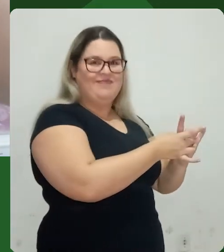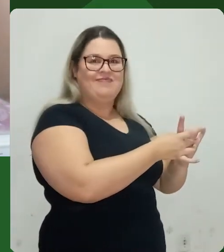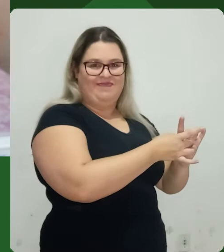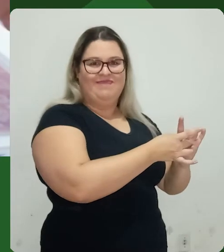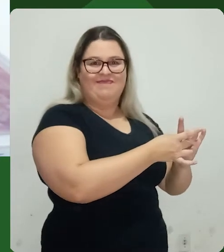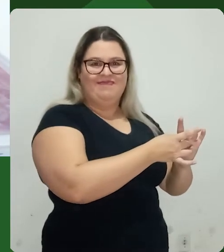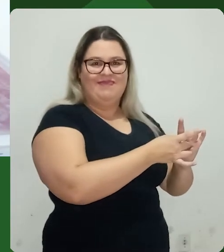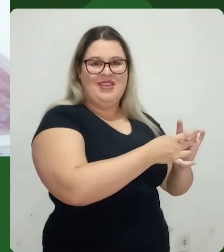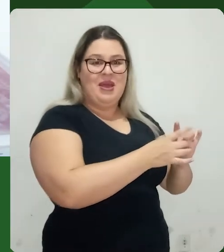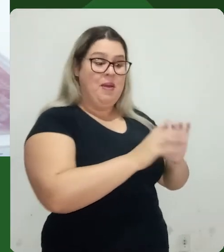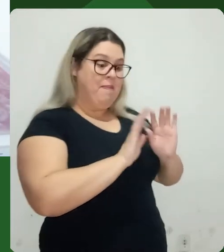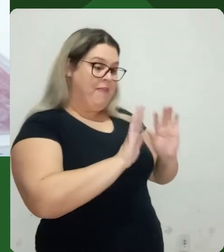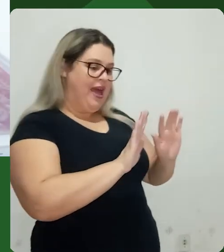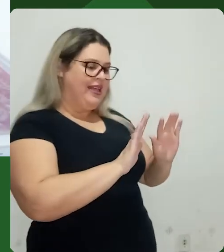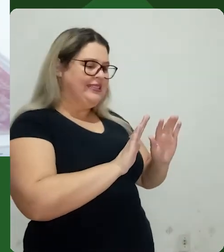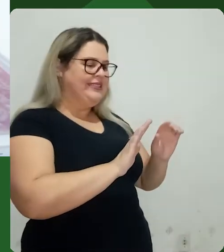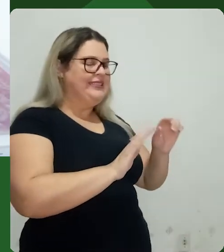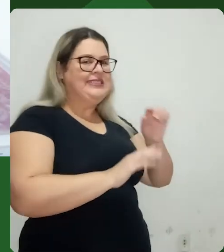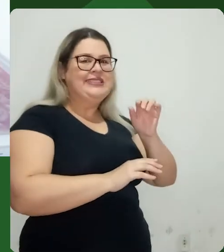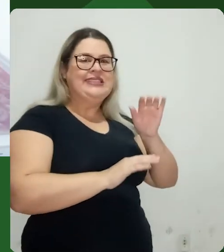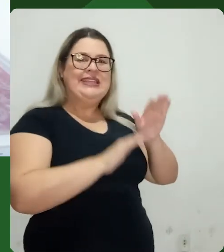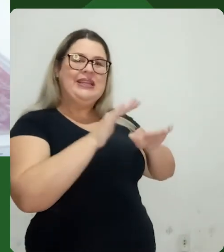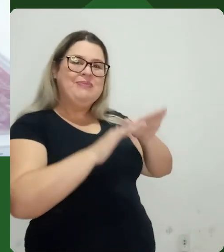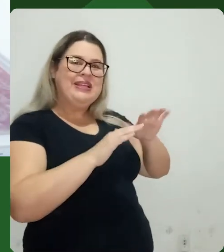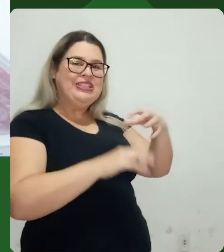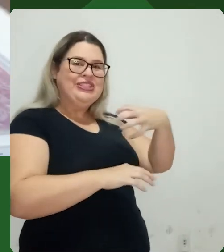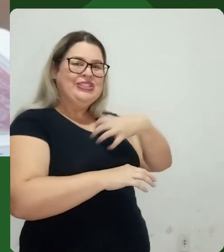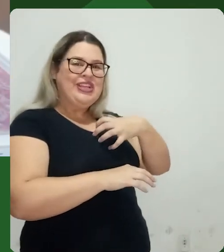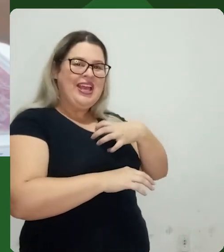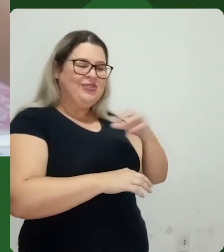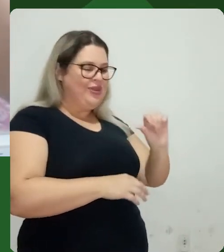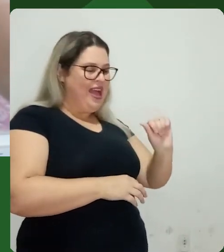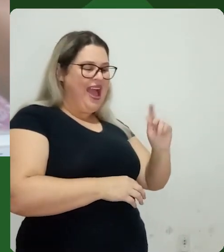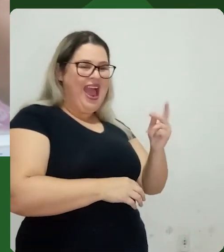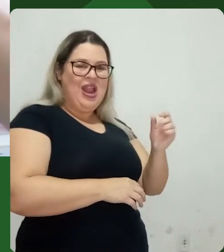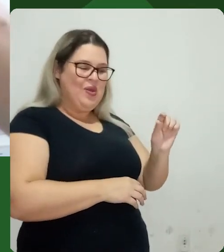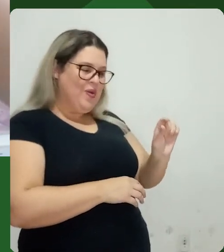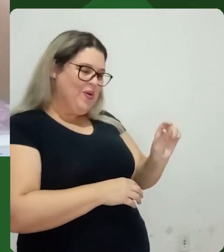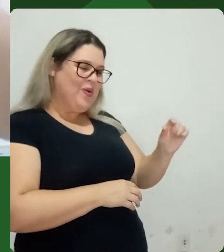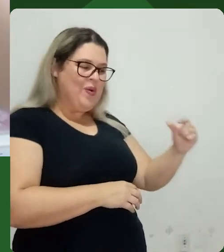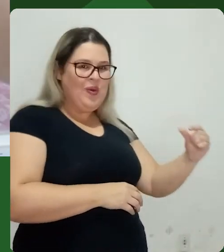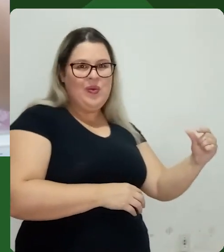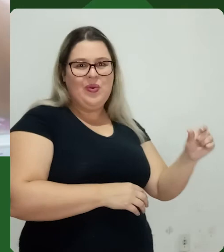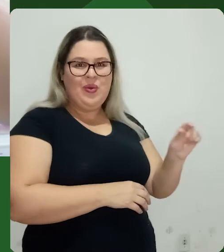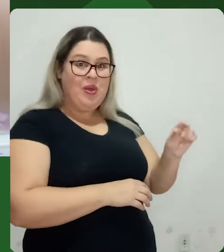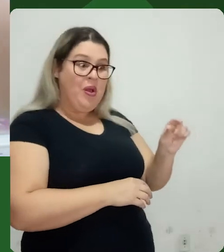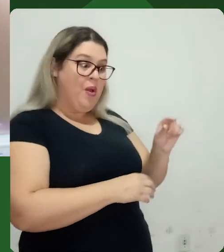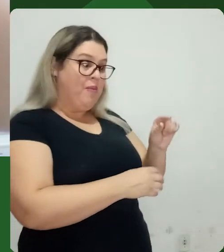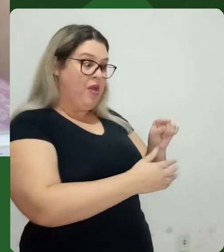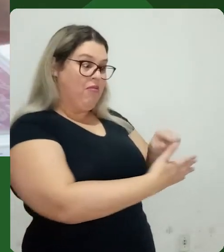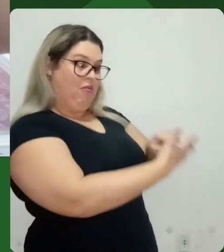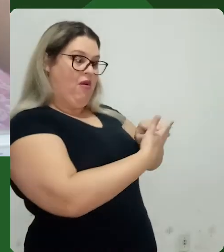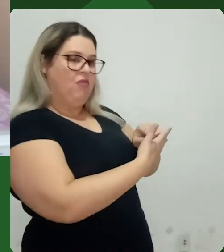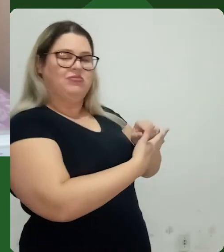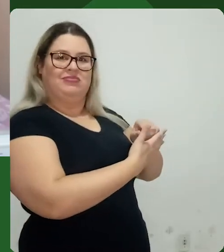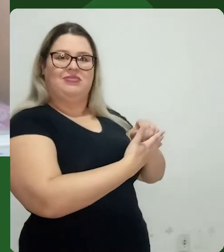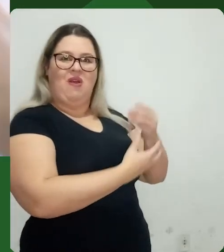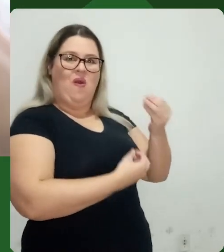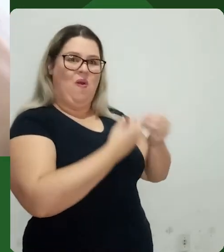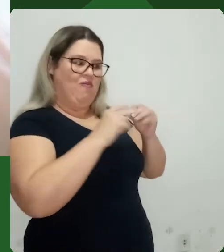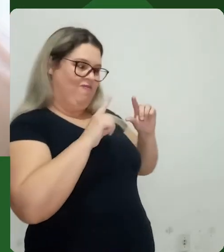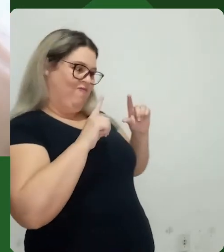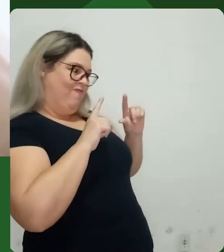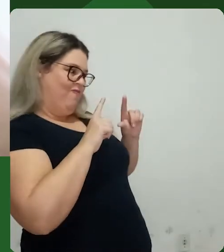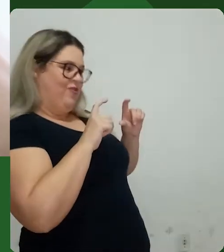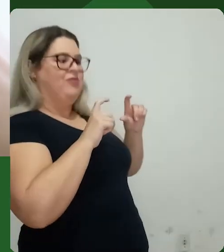que incomoda, essa pele virando o alho acabou criando um destaque muito grande ali pra ele, até pelo contraste mais acentuado, e